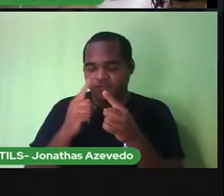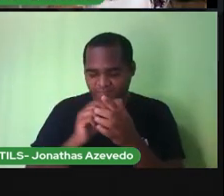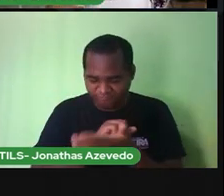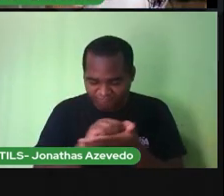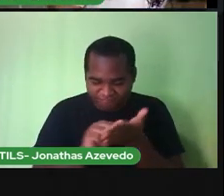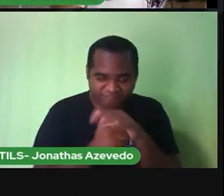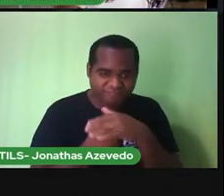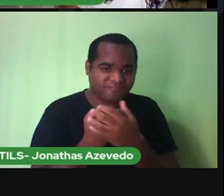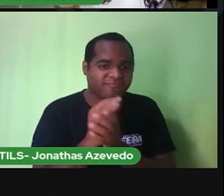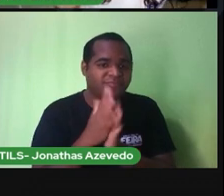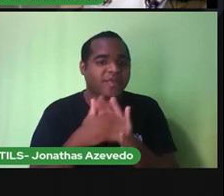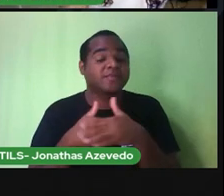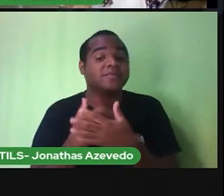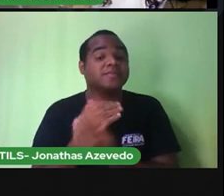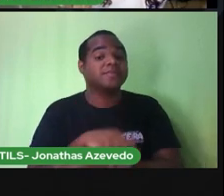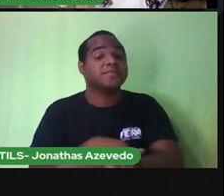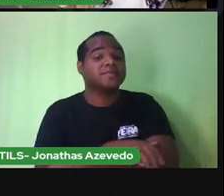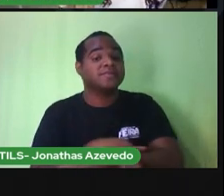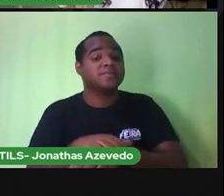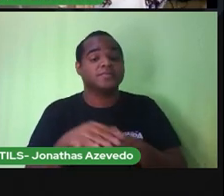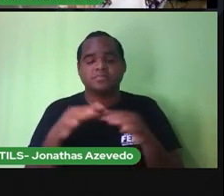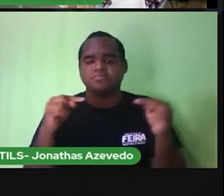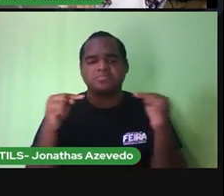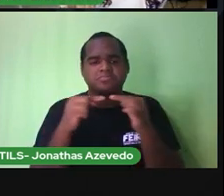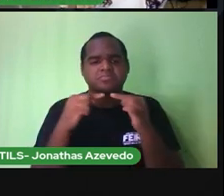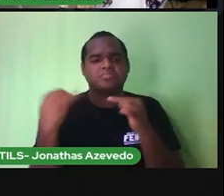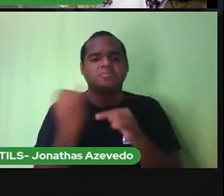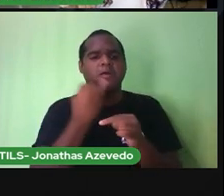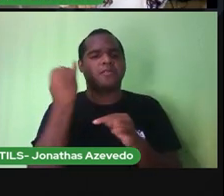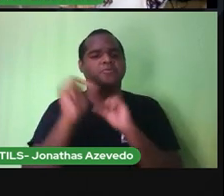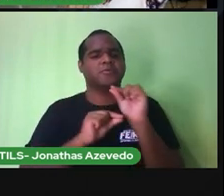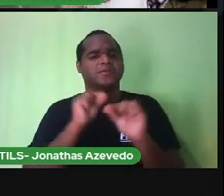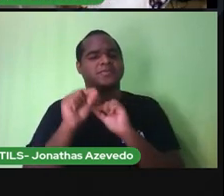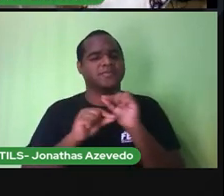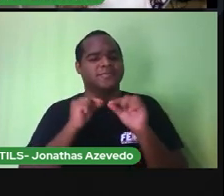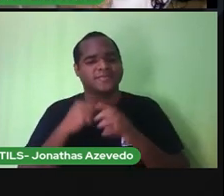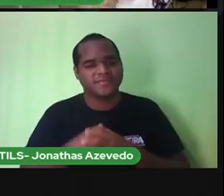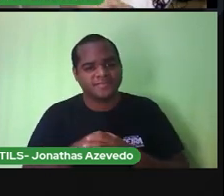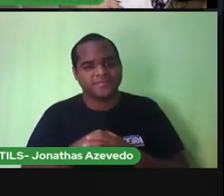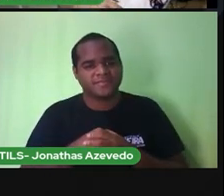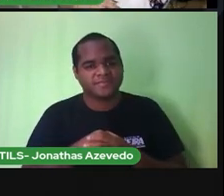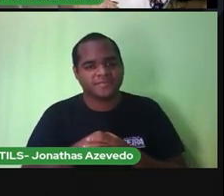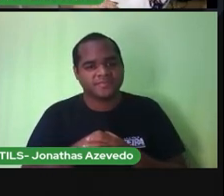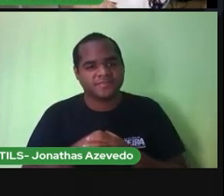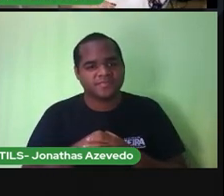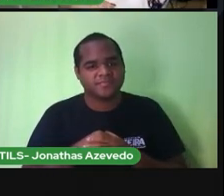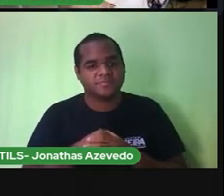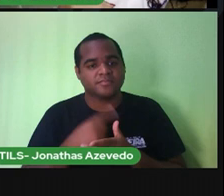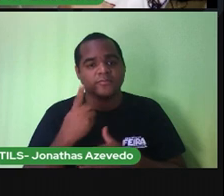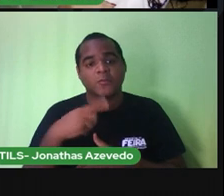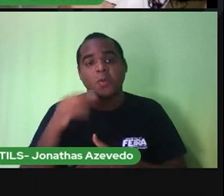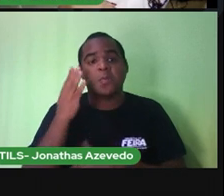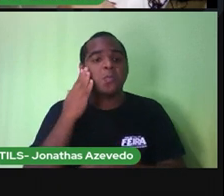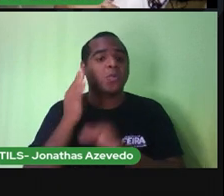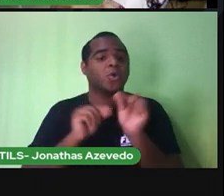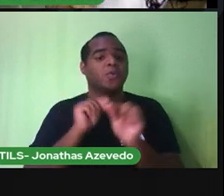Por que que ela é importante para a nossa vida? O que sabemos sobre ela?